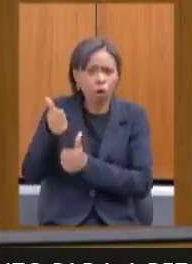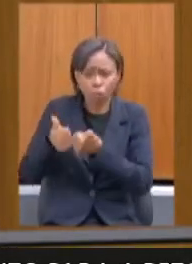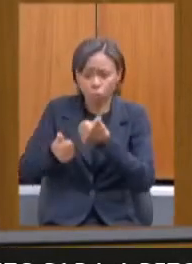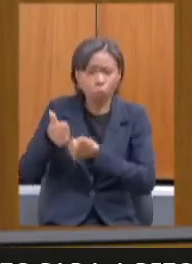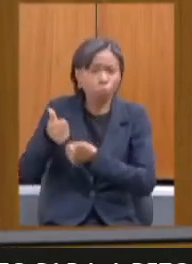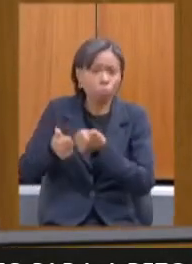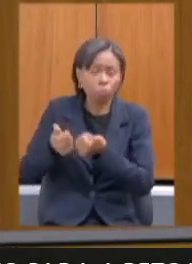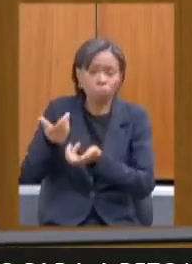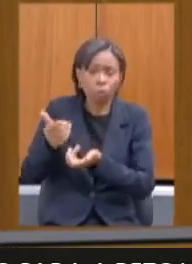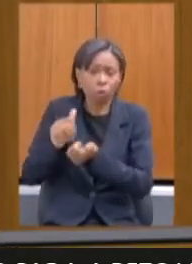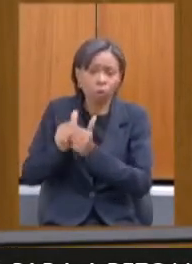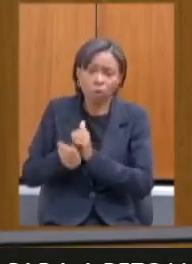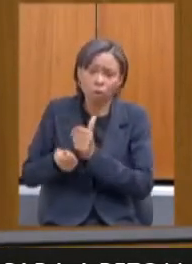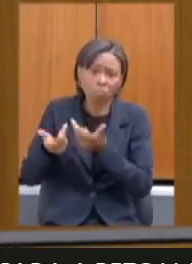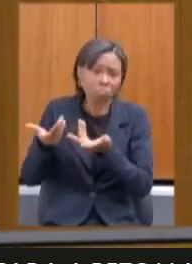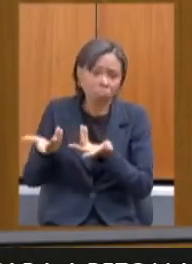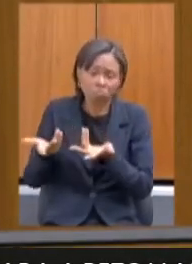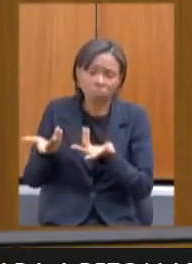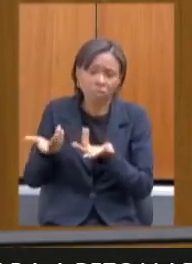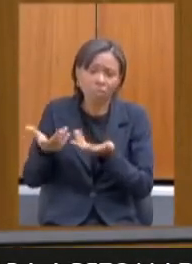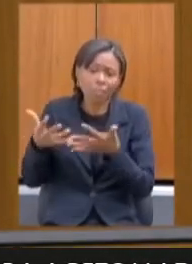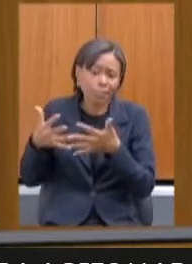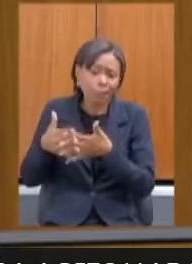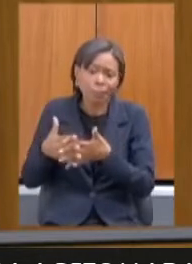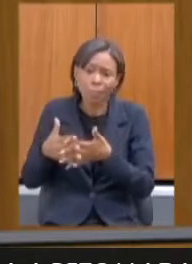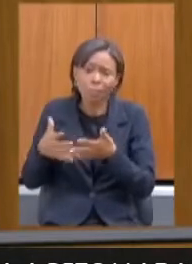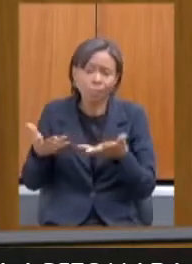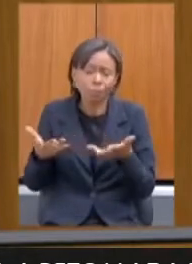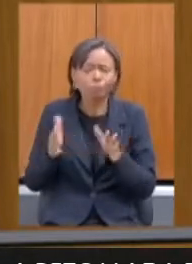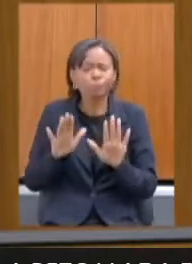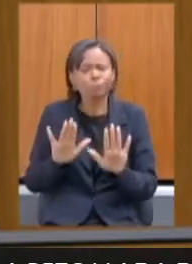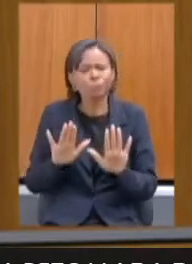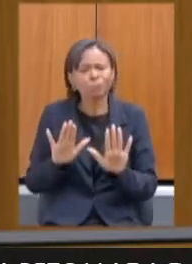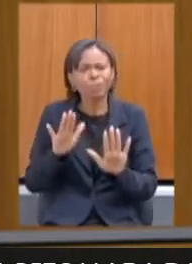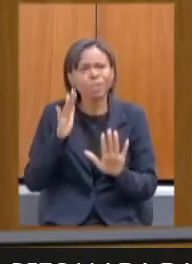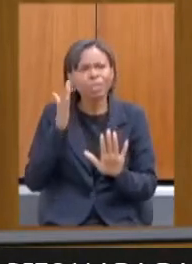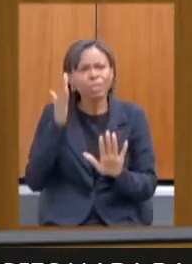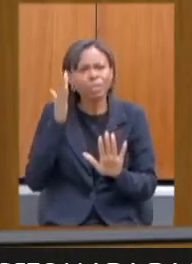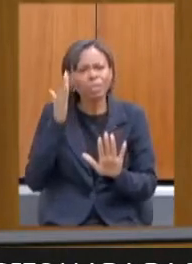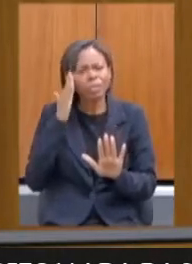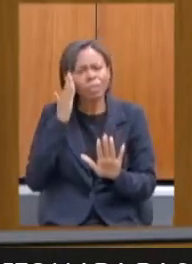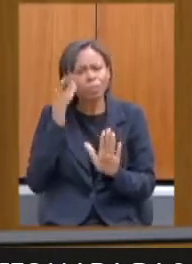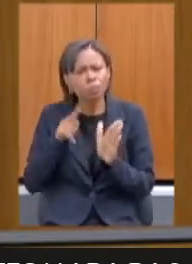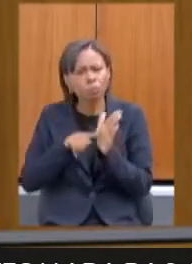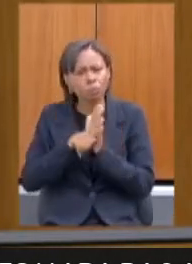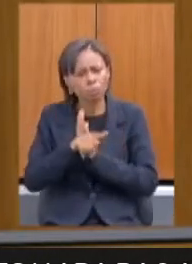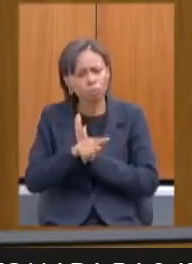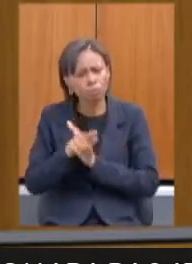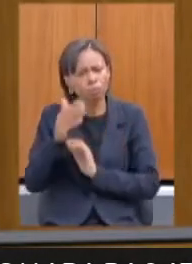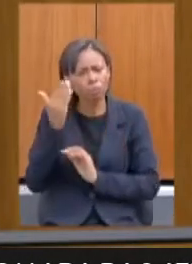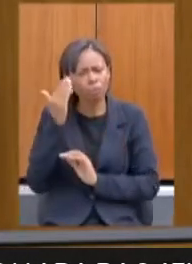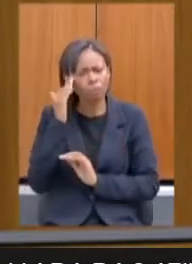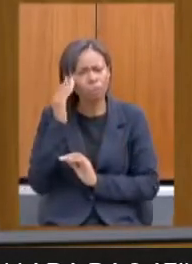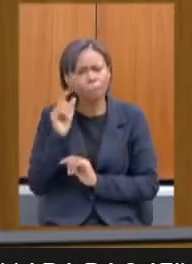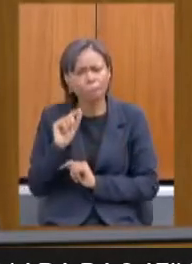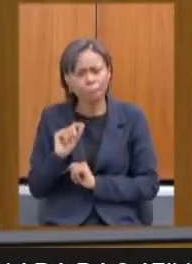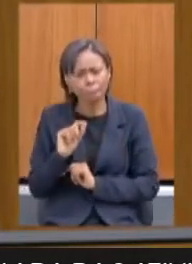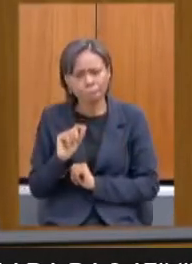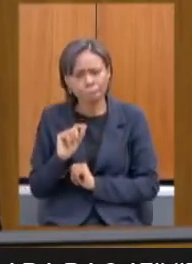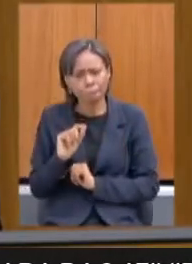tratada aí à frente. Mas eu queria saber indagar de você, secretário.